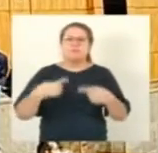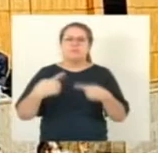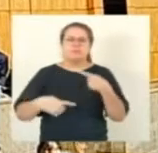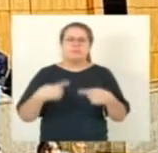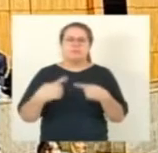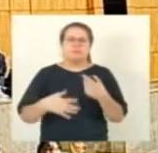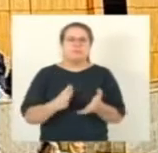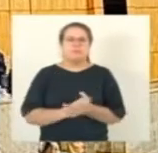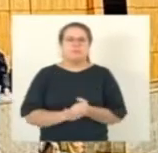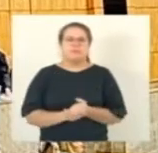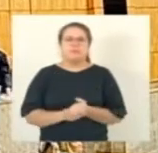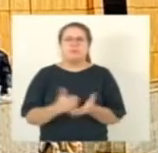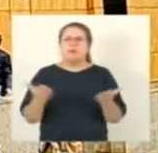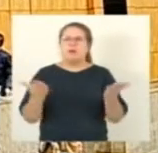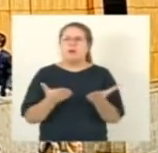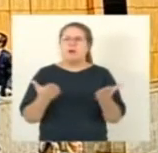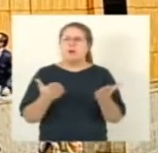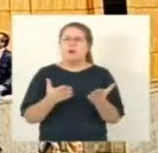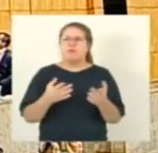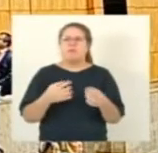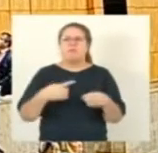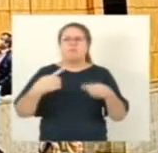coloquei em A palavra de Vossa Excelência para discutir.